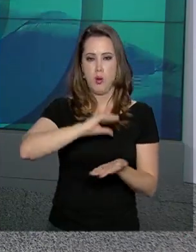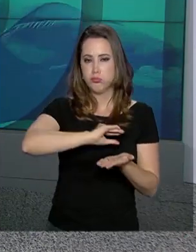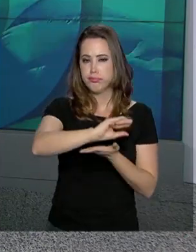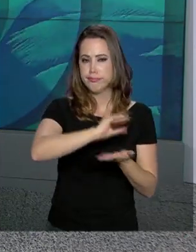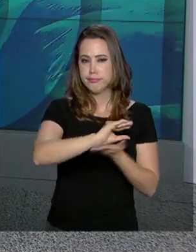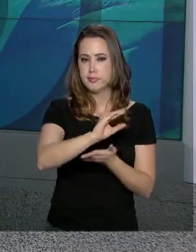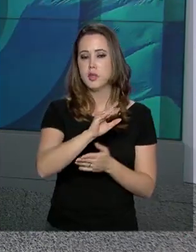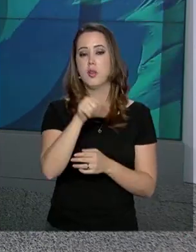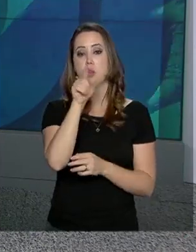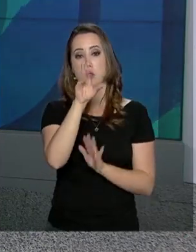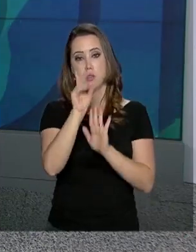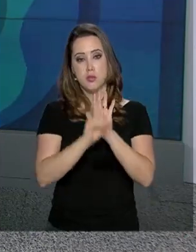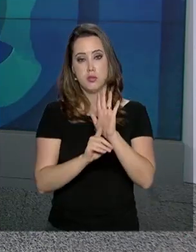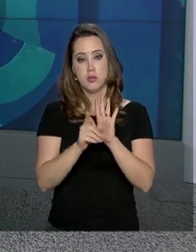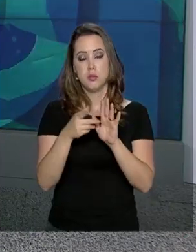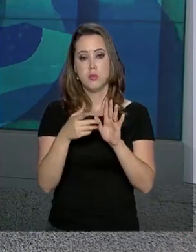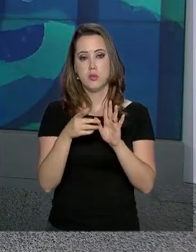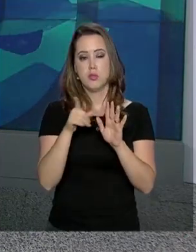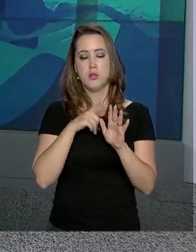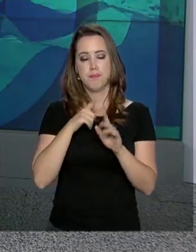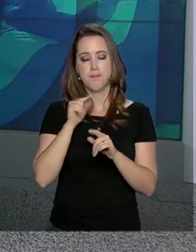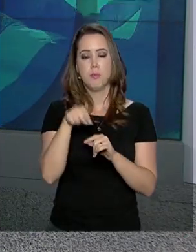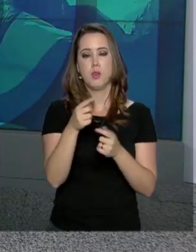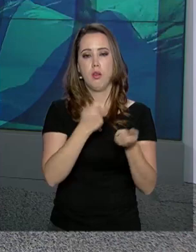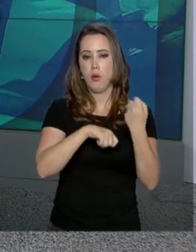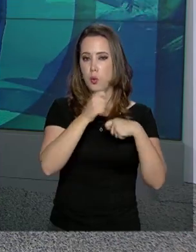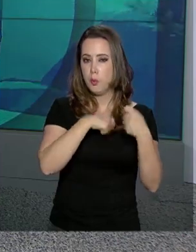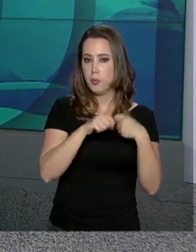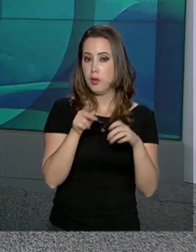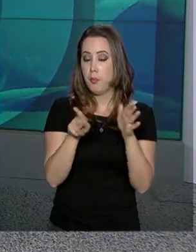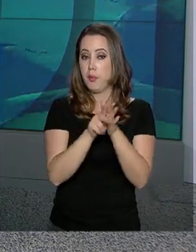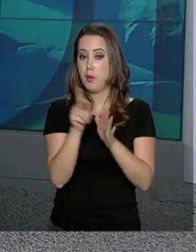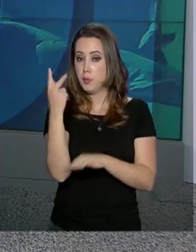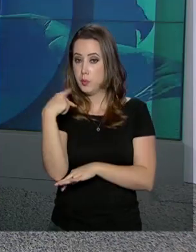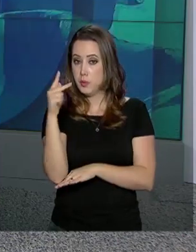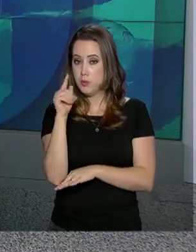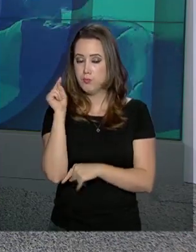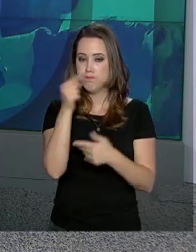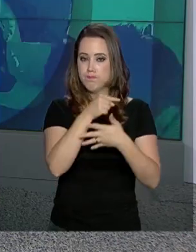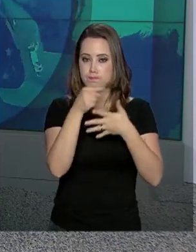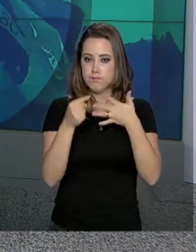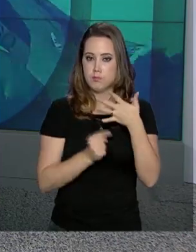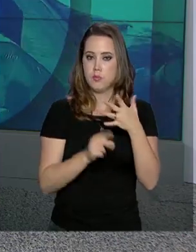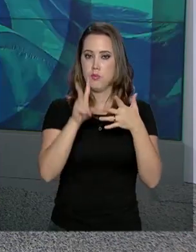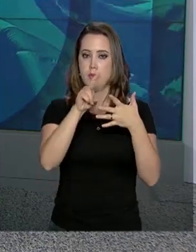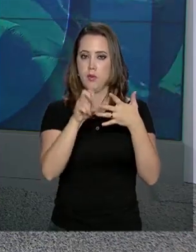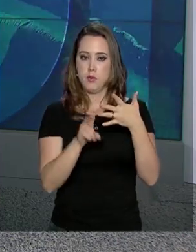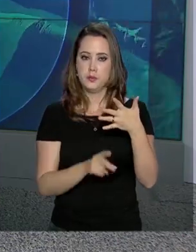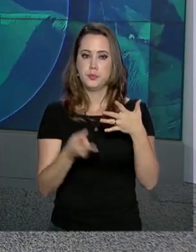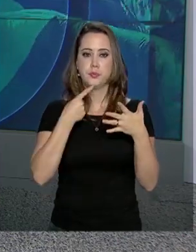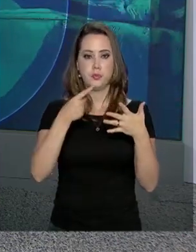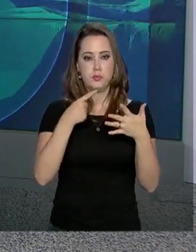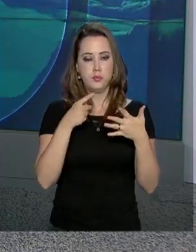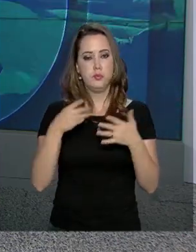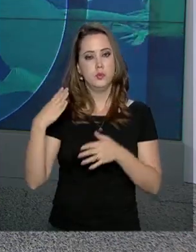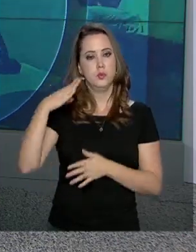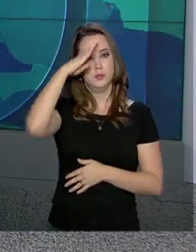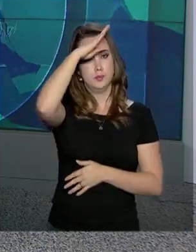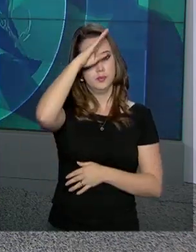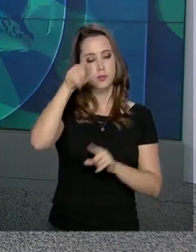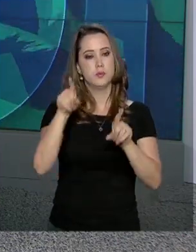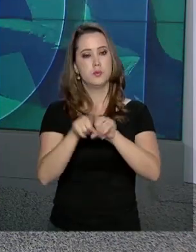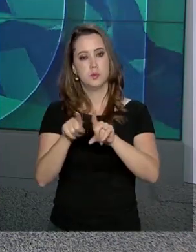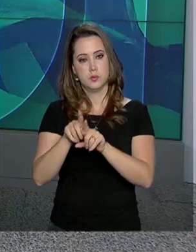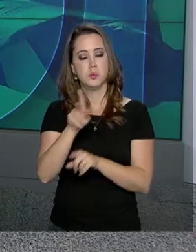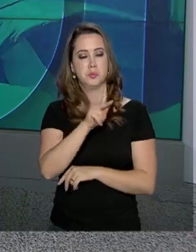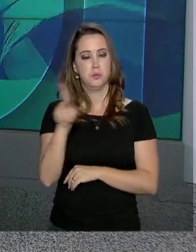investidor estrangeiro direto na economia paraguaia. Estes são alguns dos temas que vão ser discutidos entre